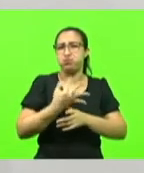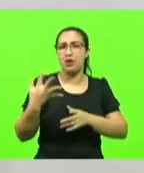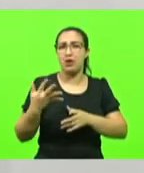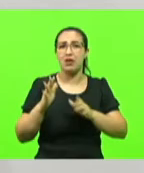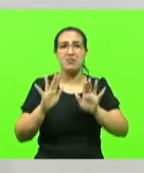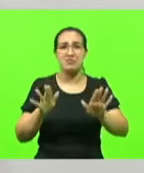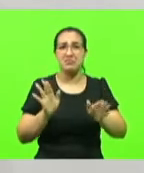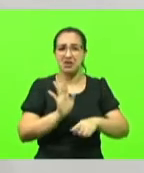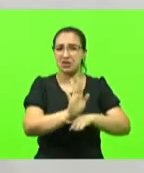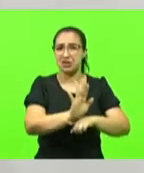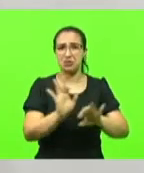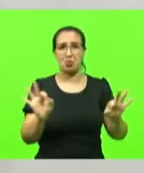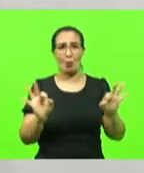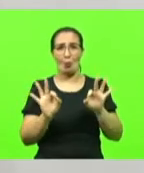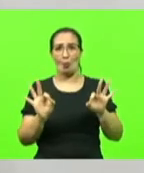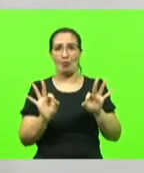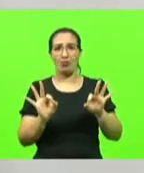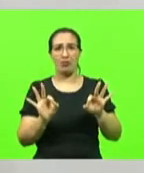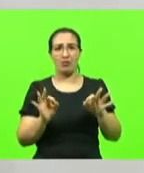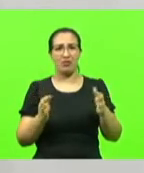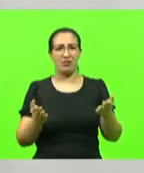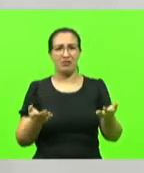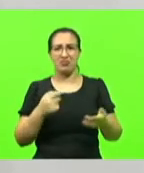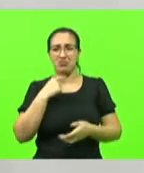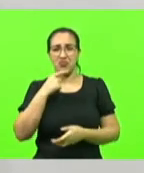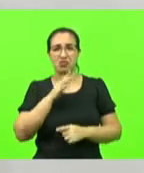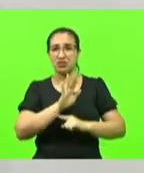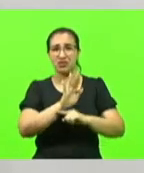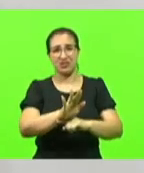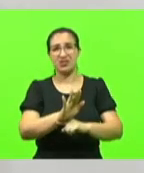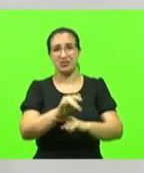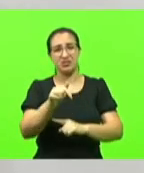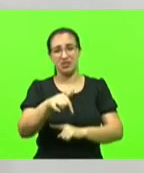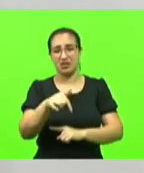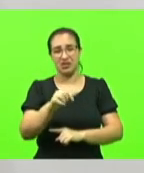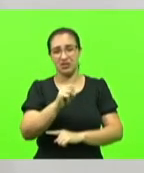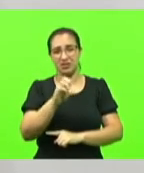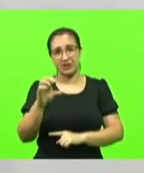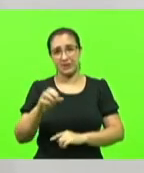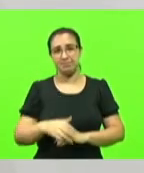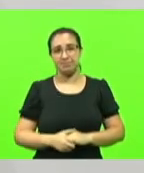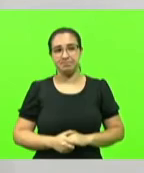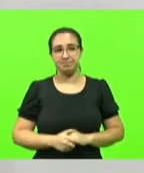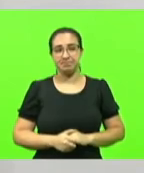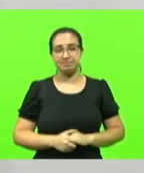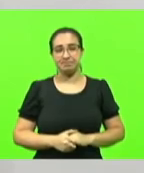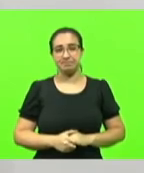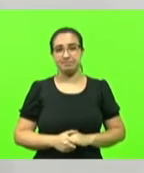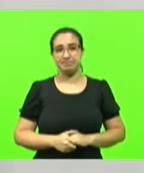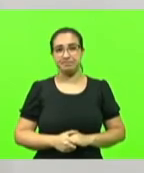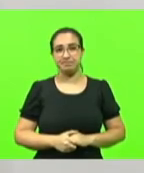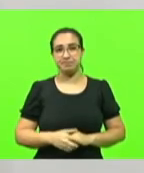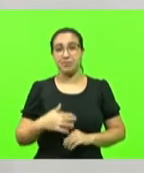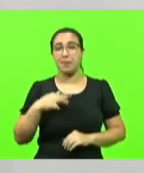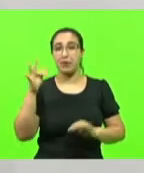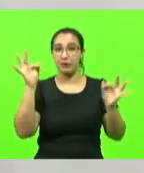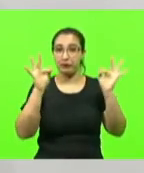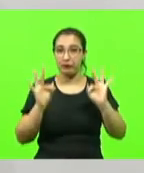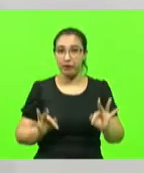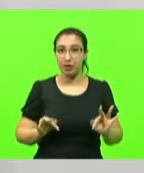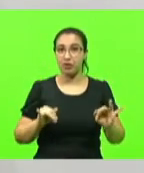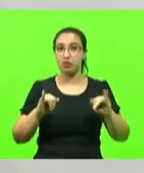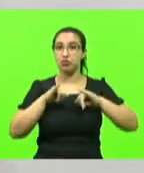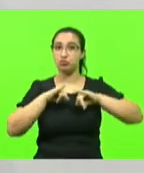areia nem num ponhadinho da mão consegue vir os recursos para Santa Catarina eu fiquei feliz com a notícia